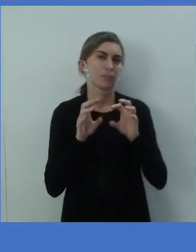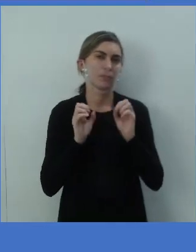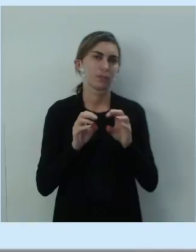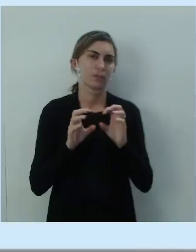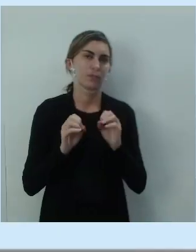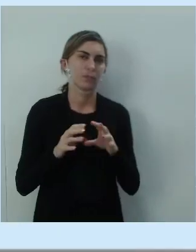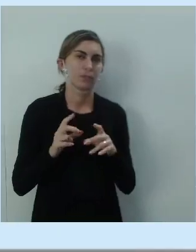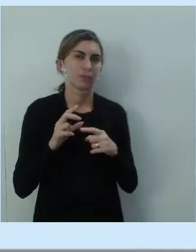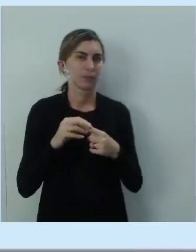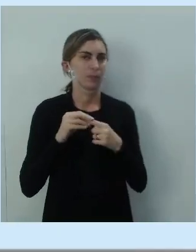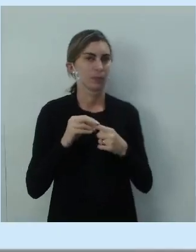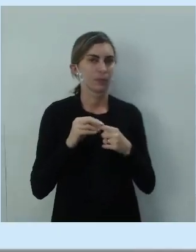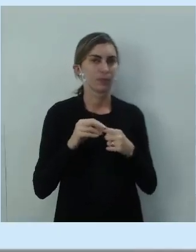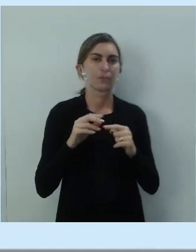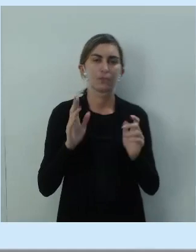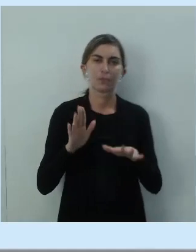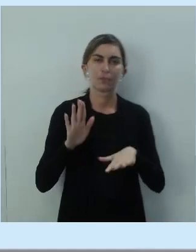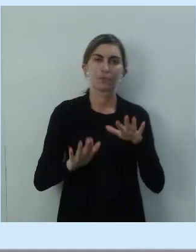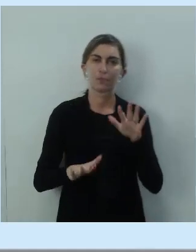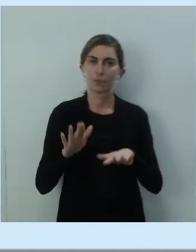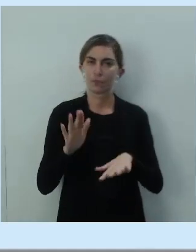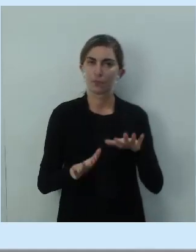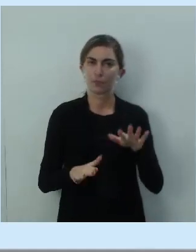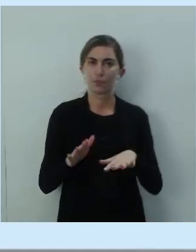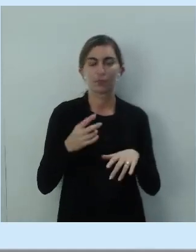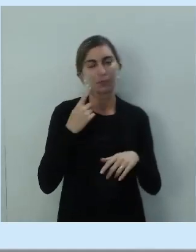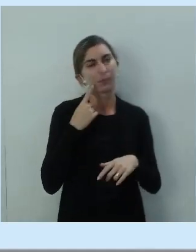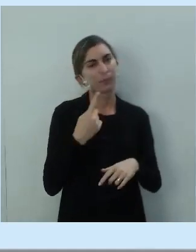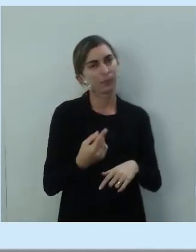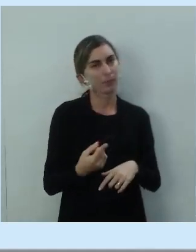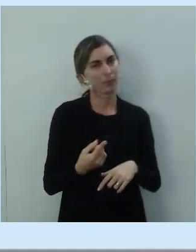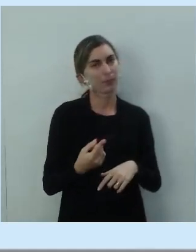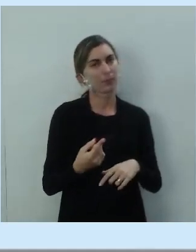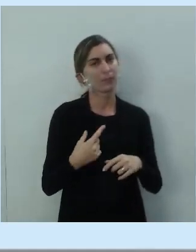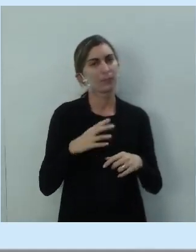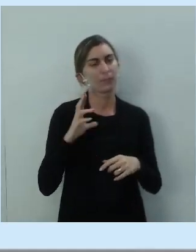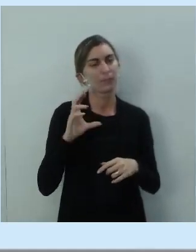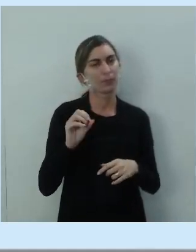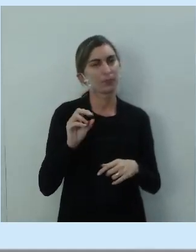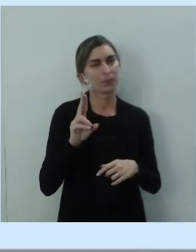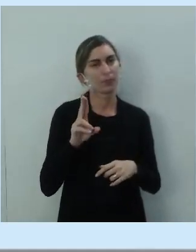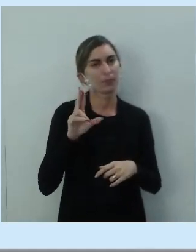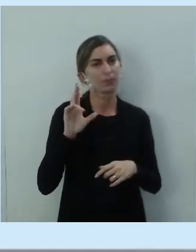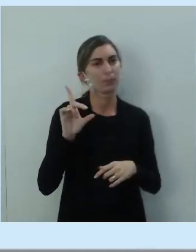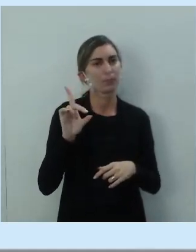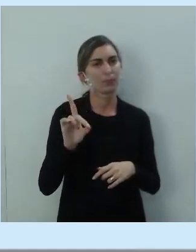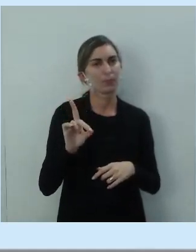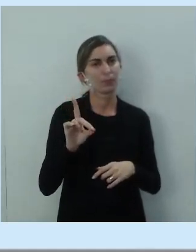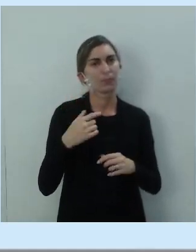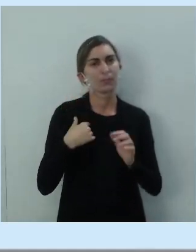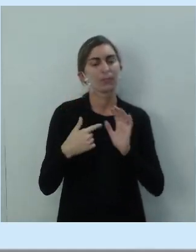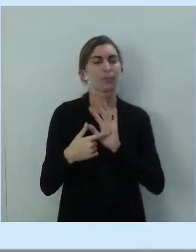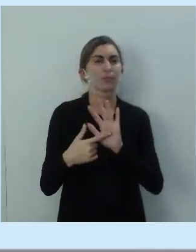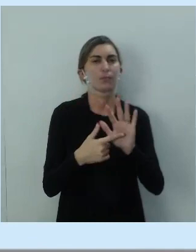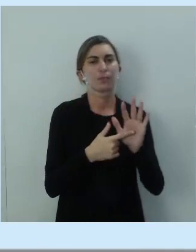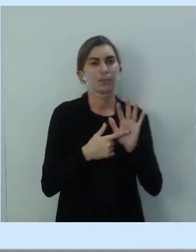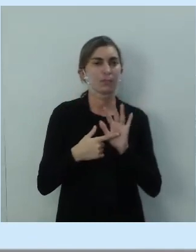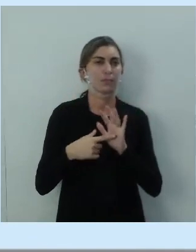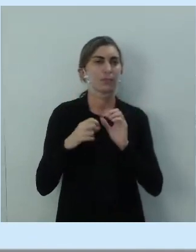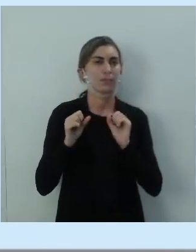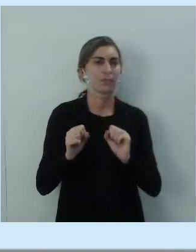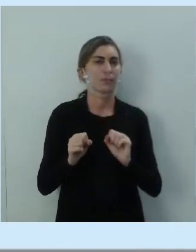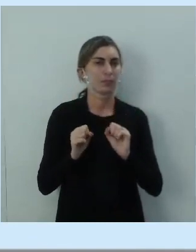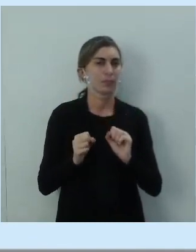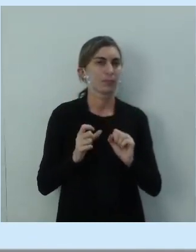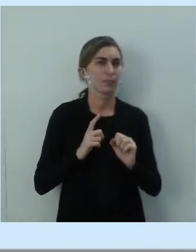É uma possibilidade. Então, vejam que o could, aí ele pode indicar aquilo que poderia